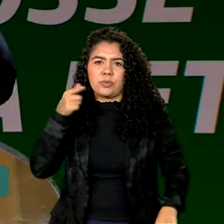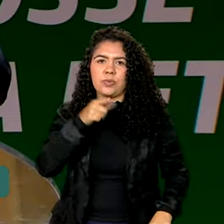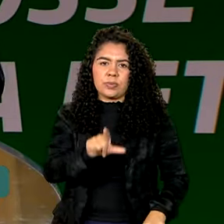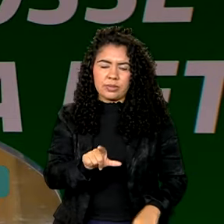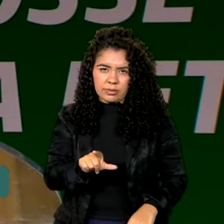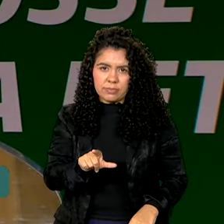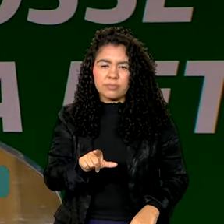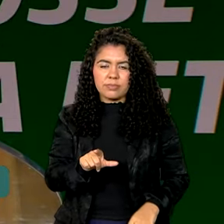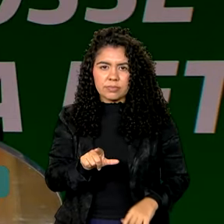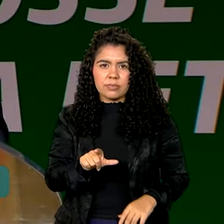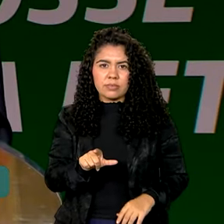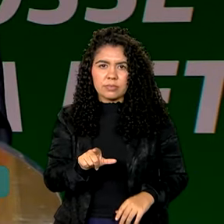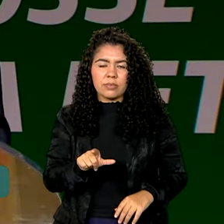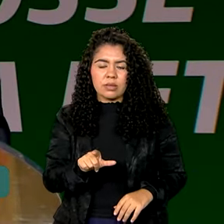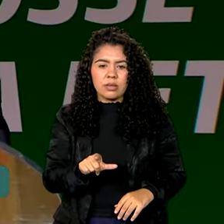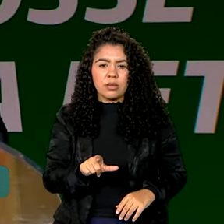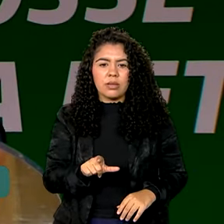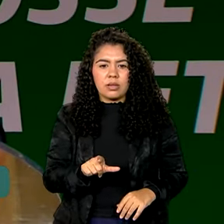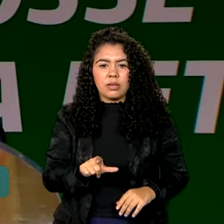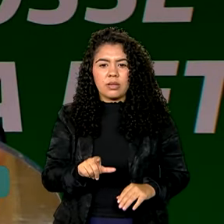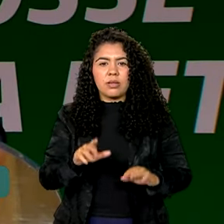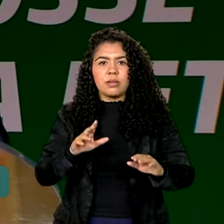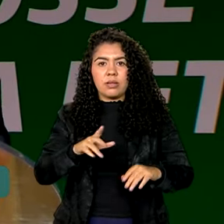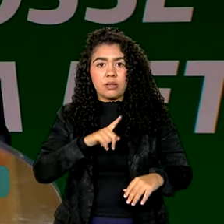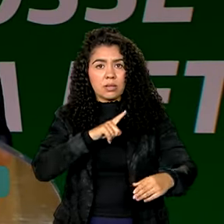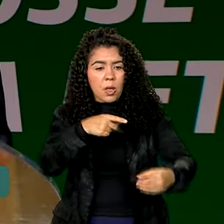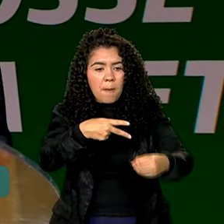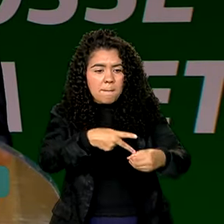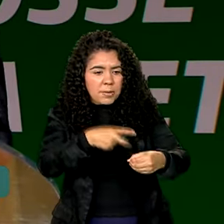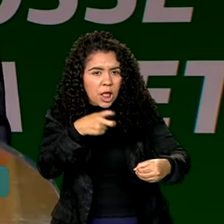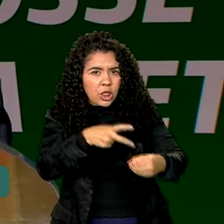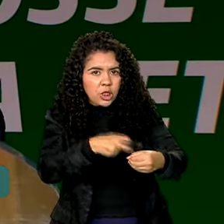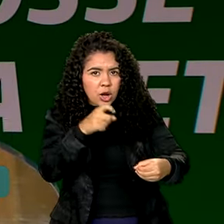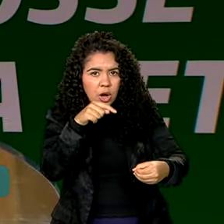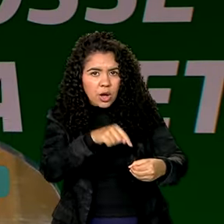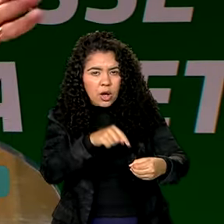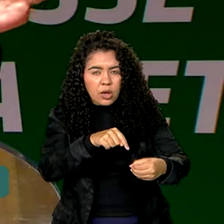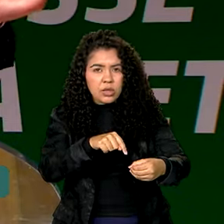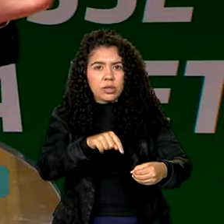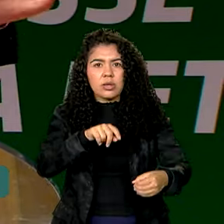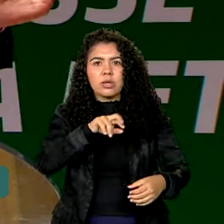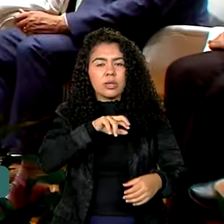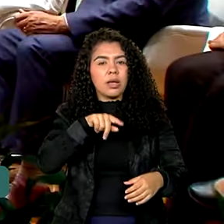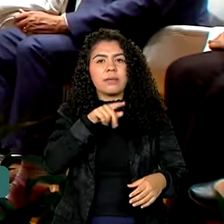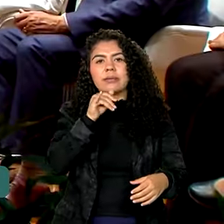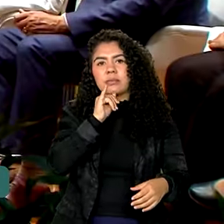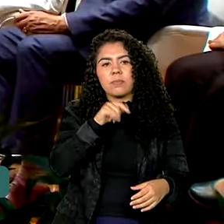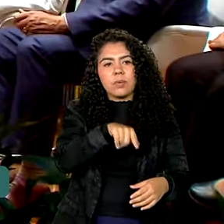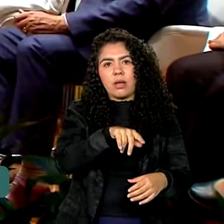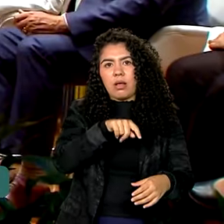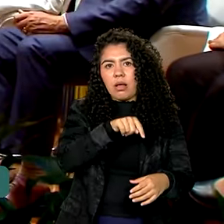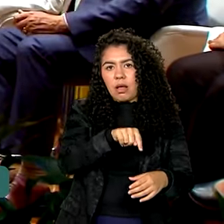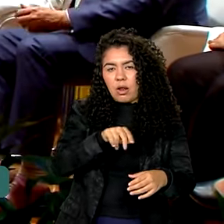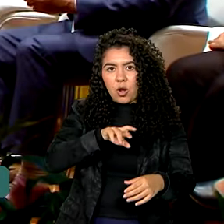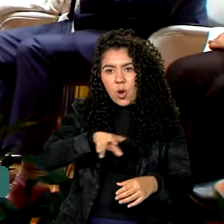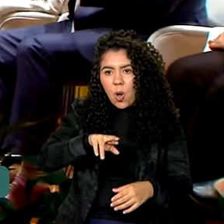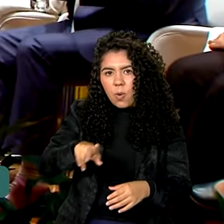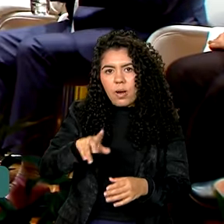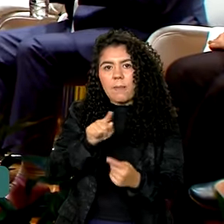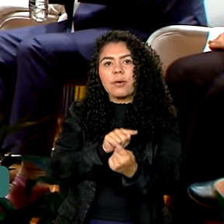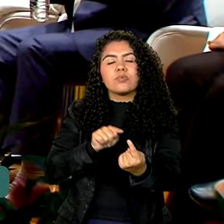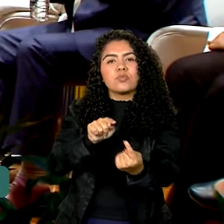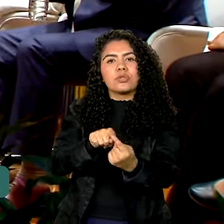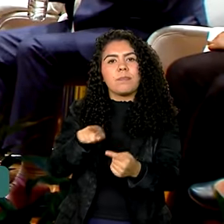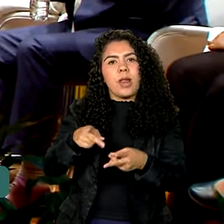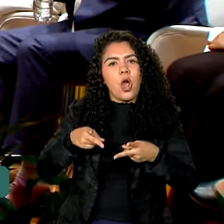Mesmo quando o petróleo não for mais motivo da existência da Petrobras, ela será uma empresa